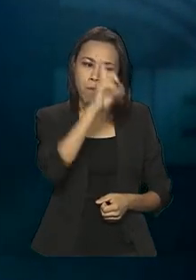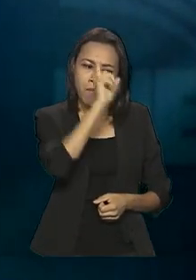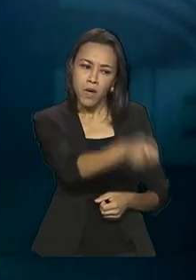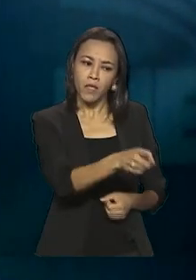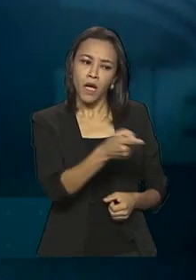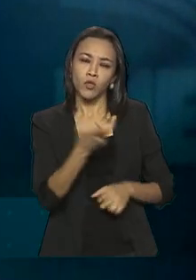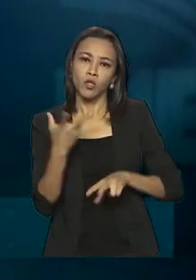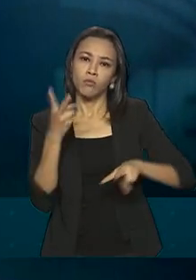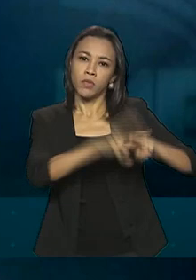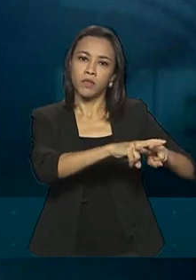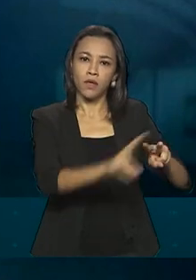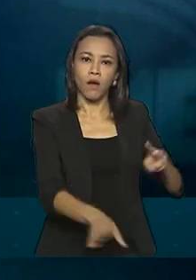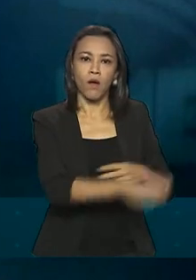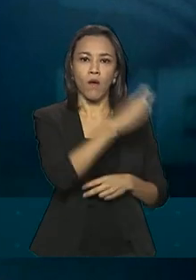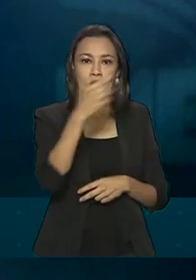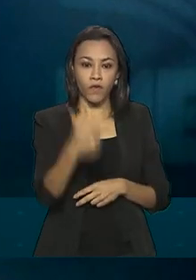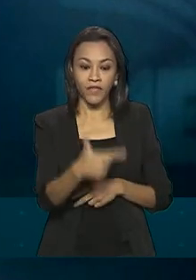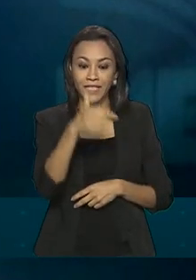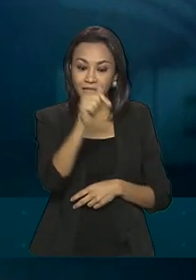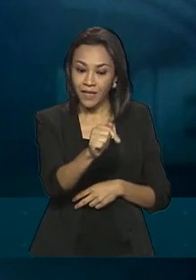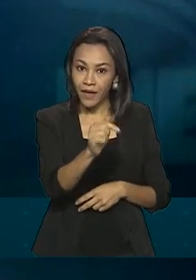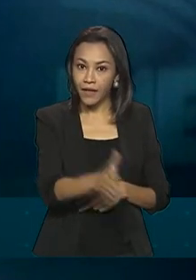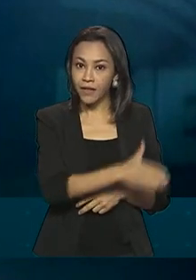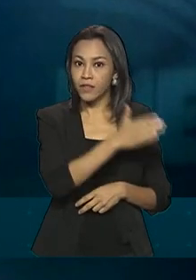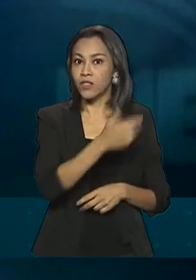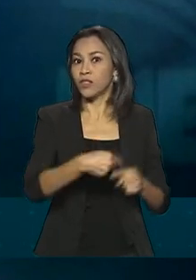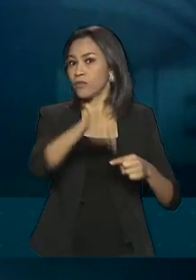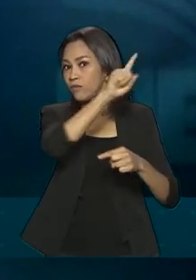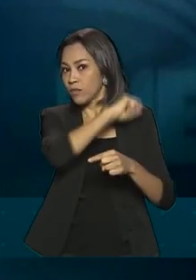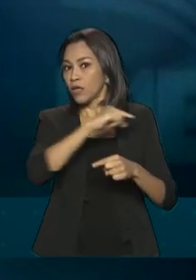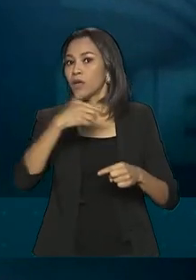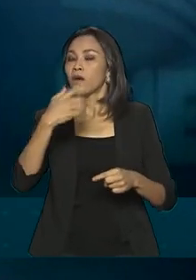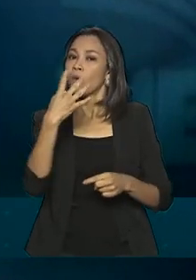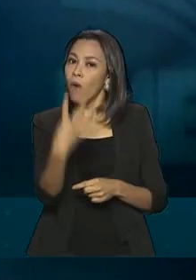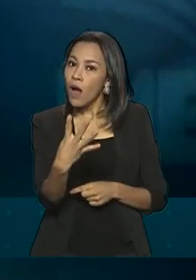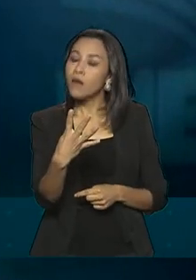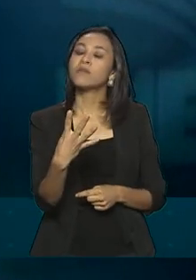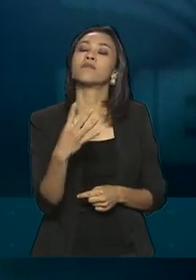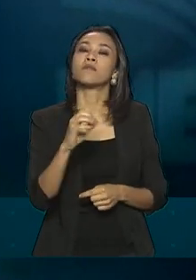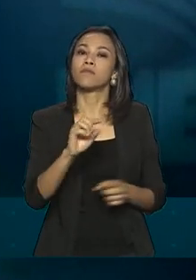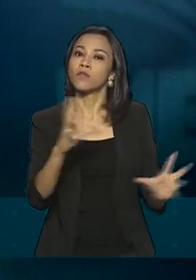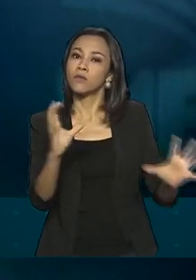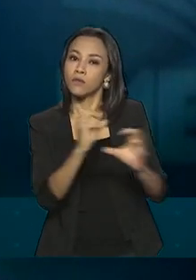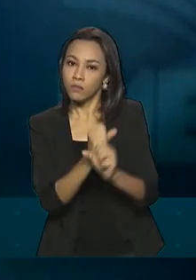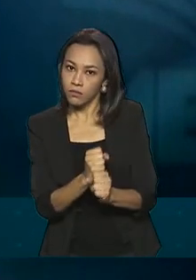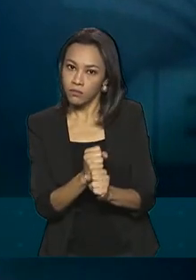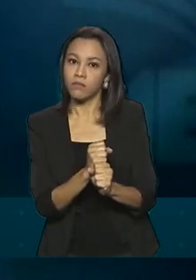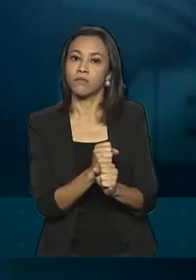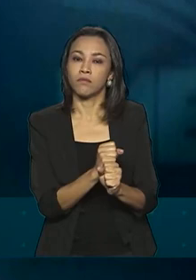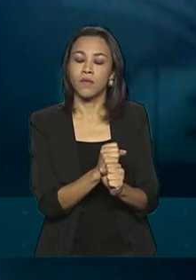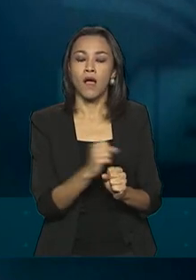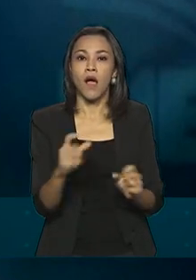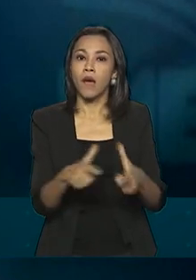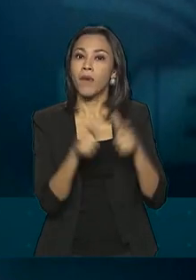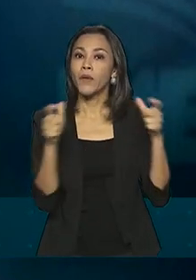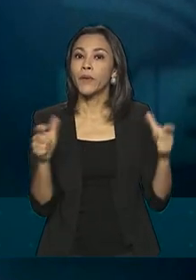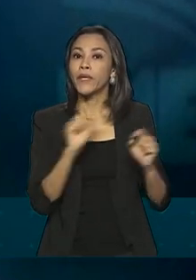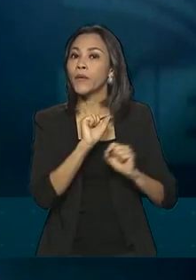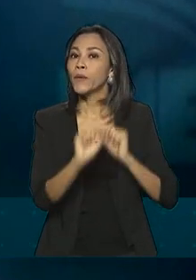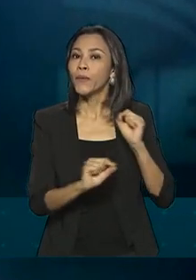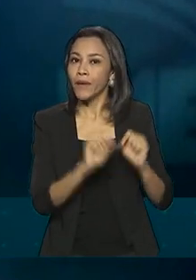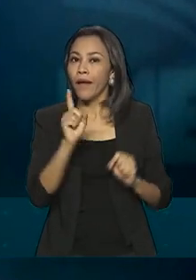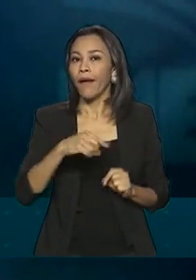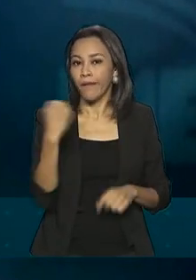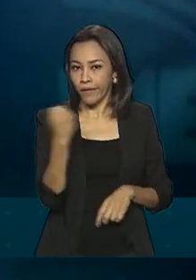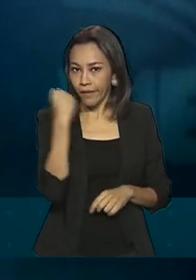27 no primeiro final de semana, 4 no segundo final de semana, a maioria referentes a crimes bastante